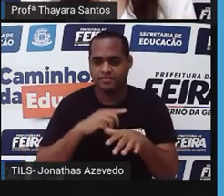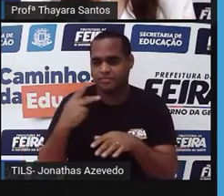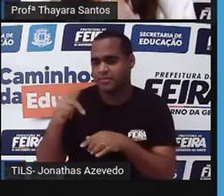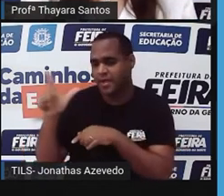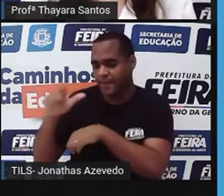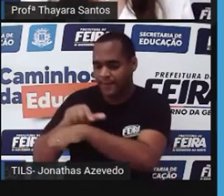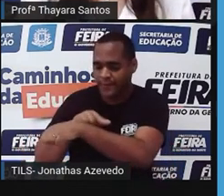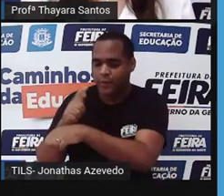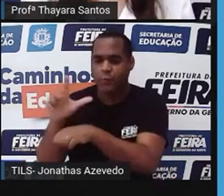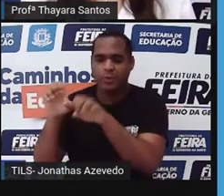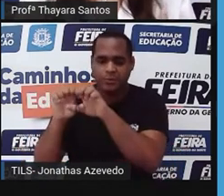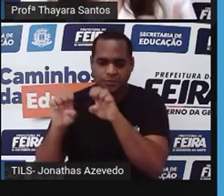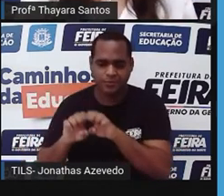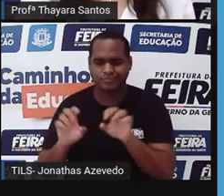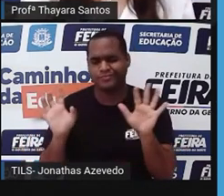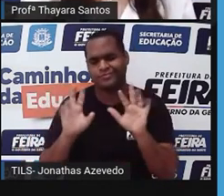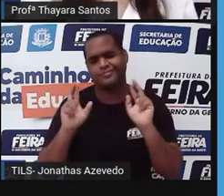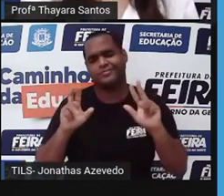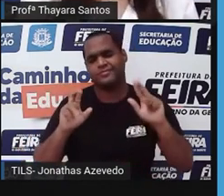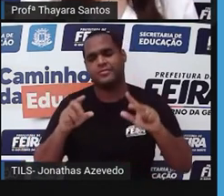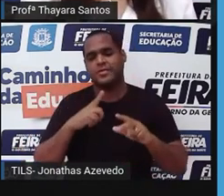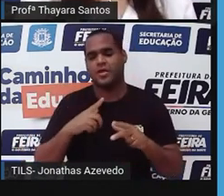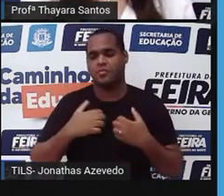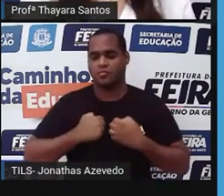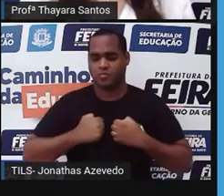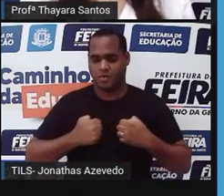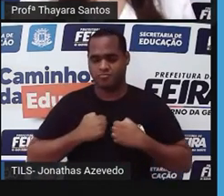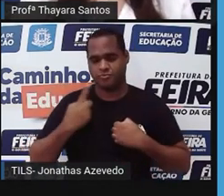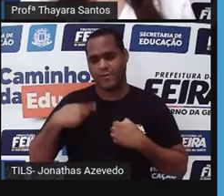estrutura que faça isso, como a gente tem os pulmões.